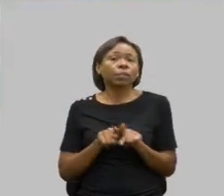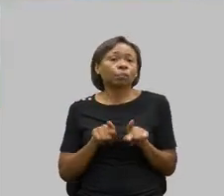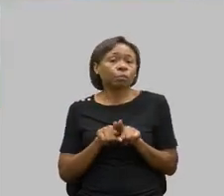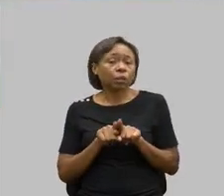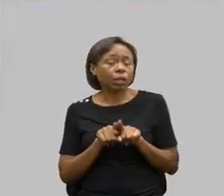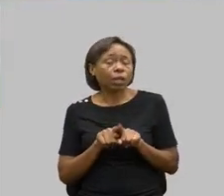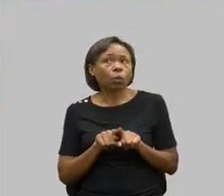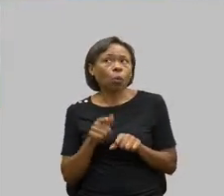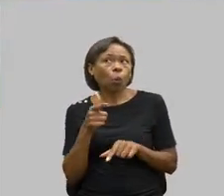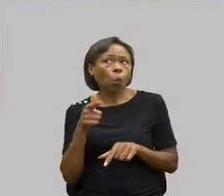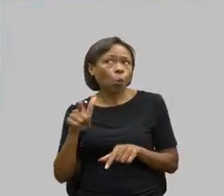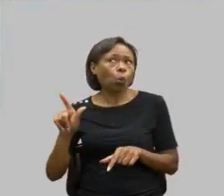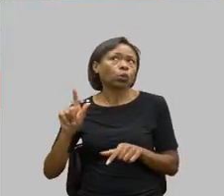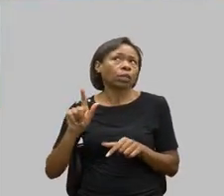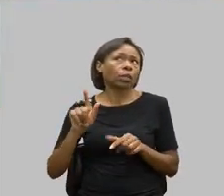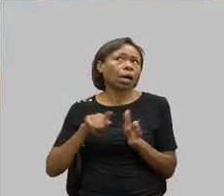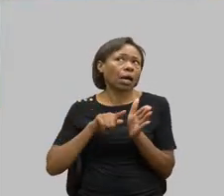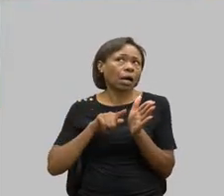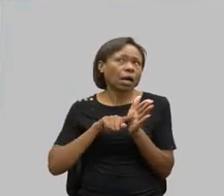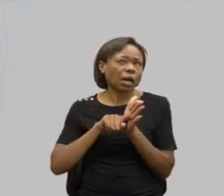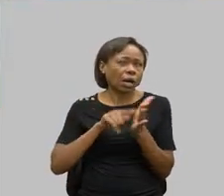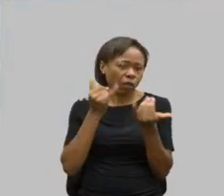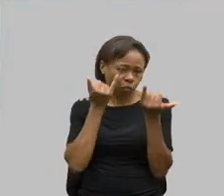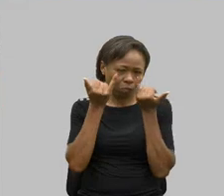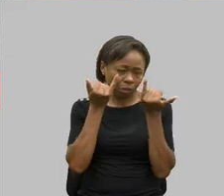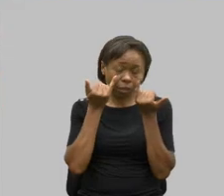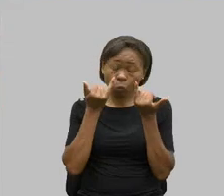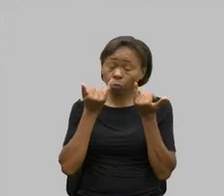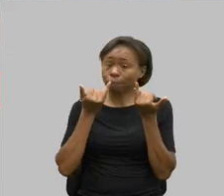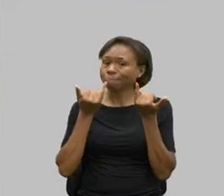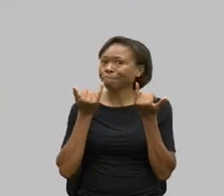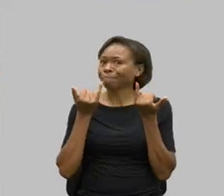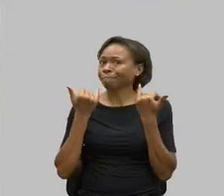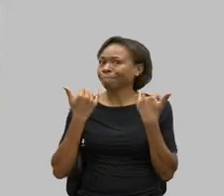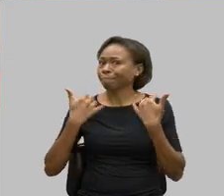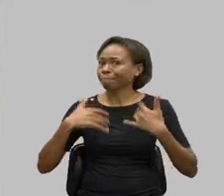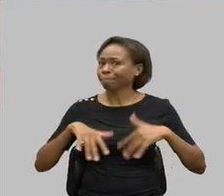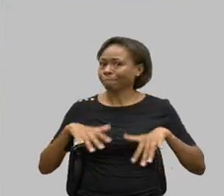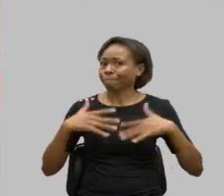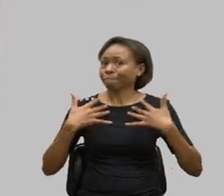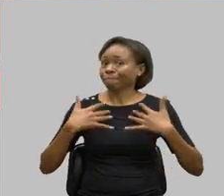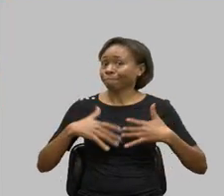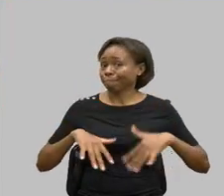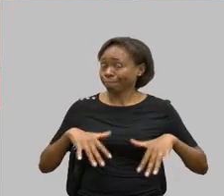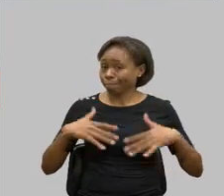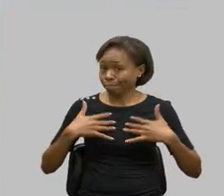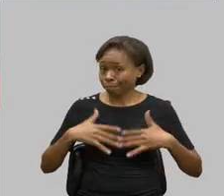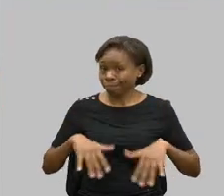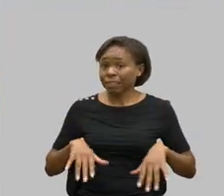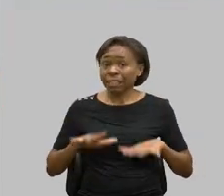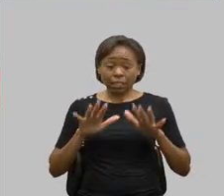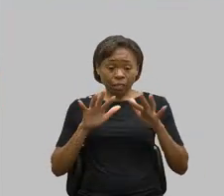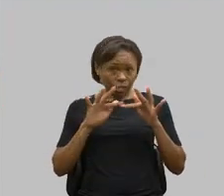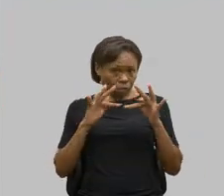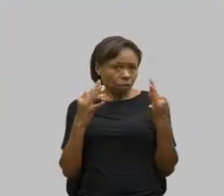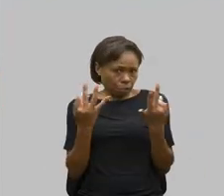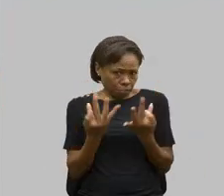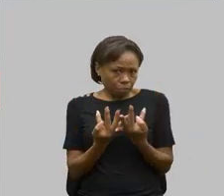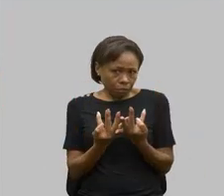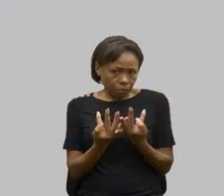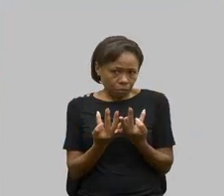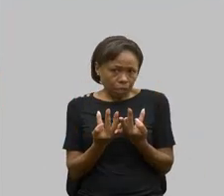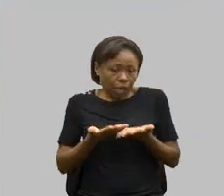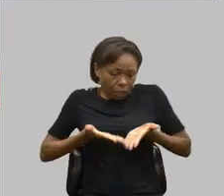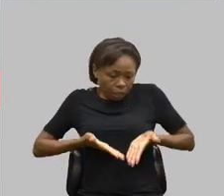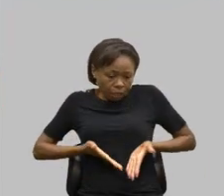doutor Maurício, que esse é estarrecedor. É estarrecedor. Na família, quando nasce uma pessoa